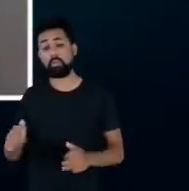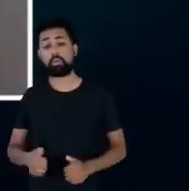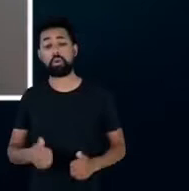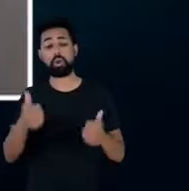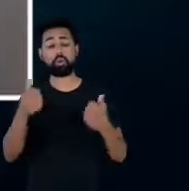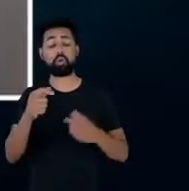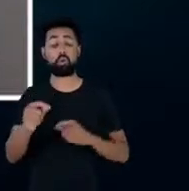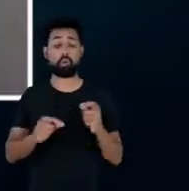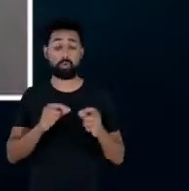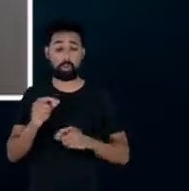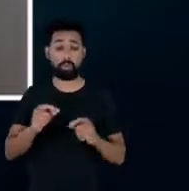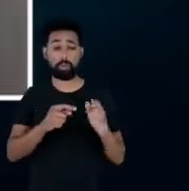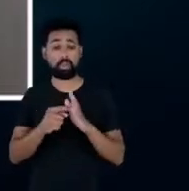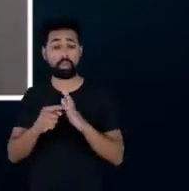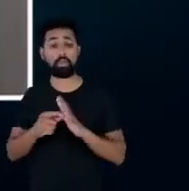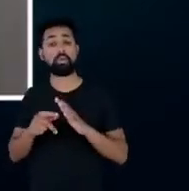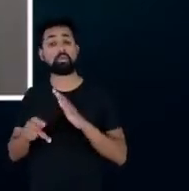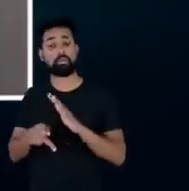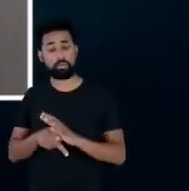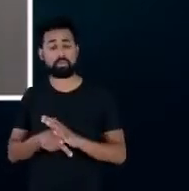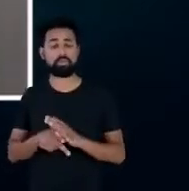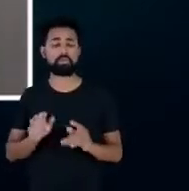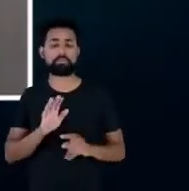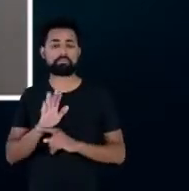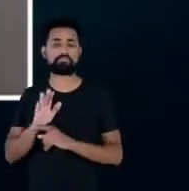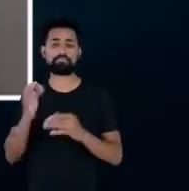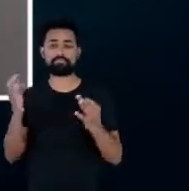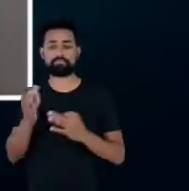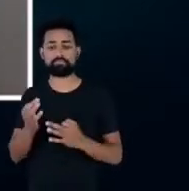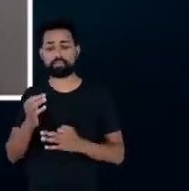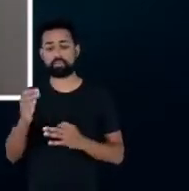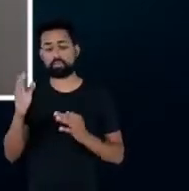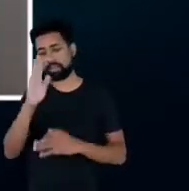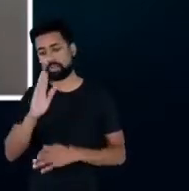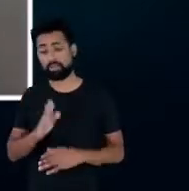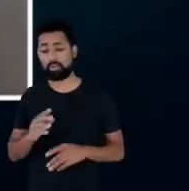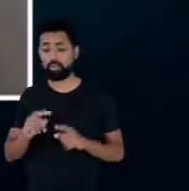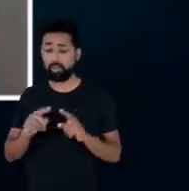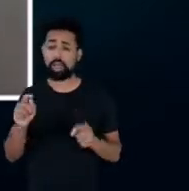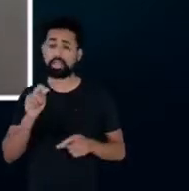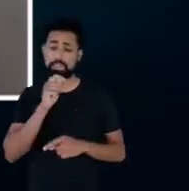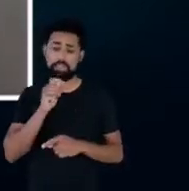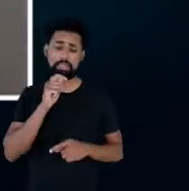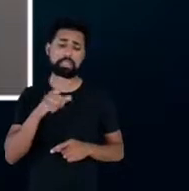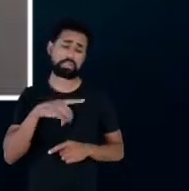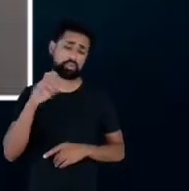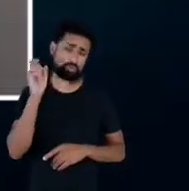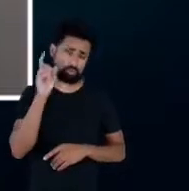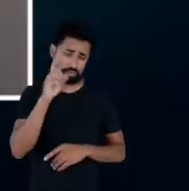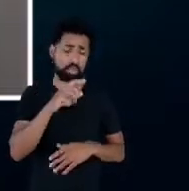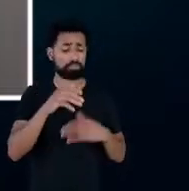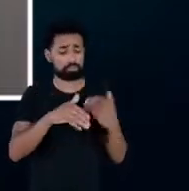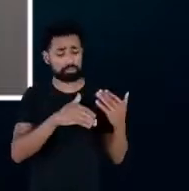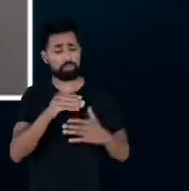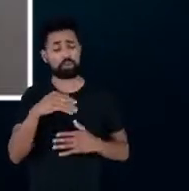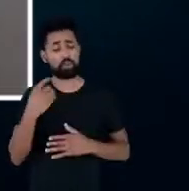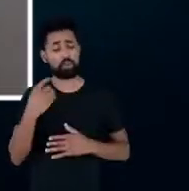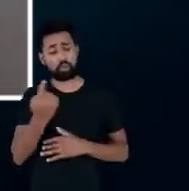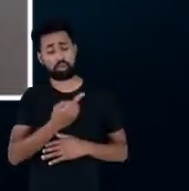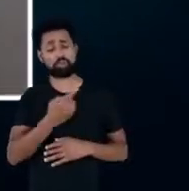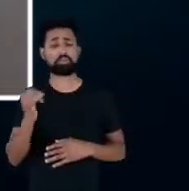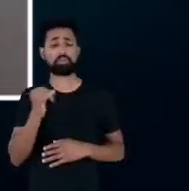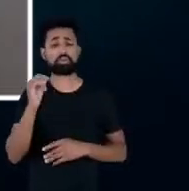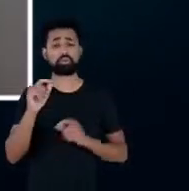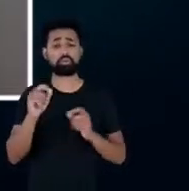o financiamento para a eficiência energética no Brasil mas ainda a gente tem algumas dificuldades é importante a gente olhar para